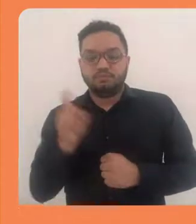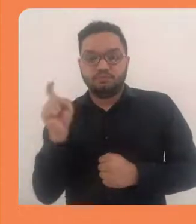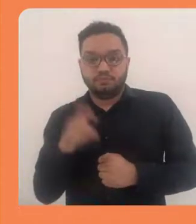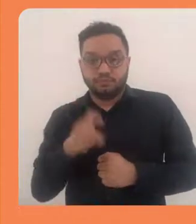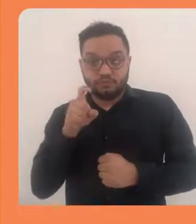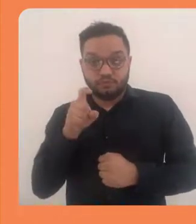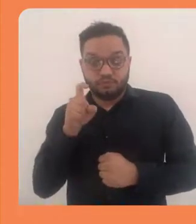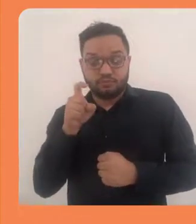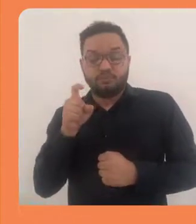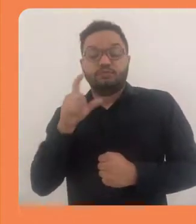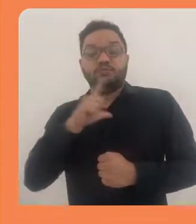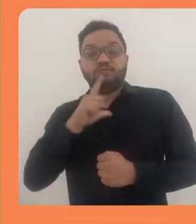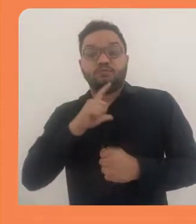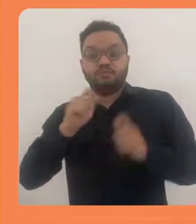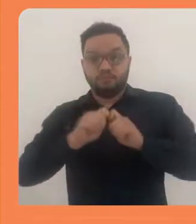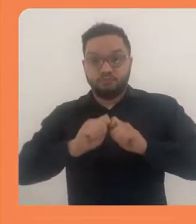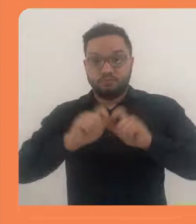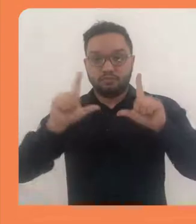maior, né?